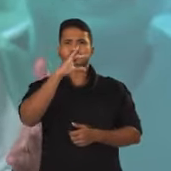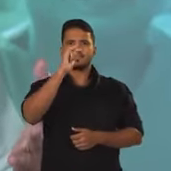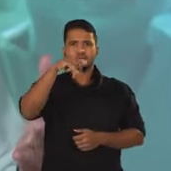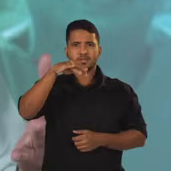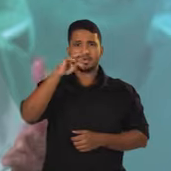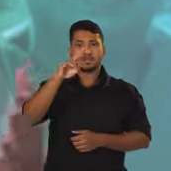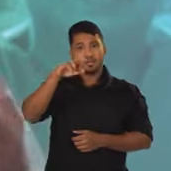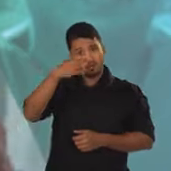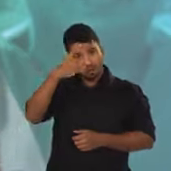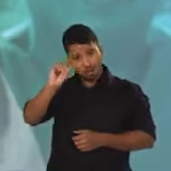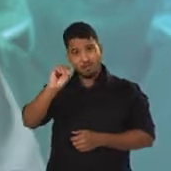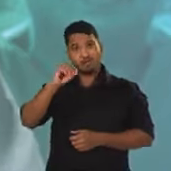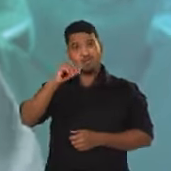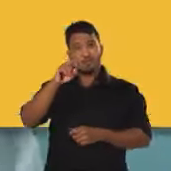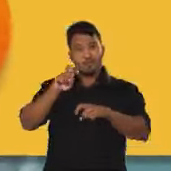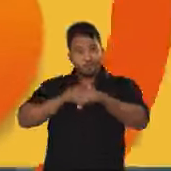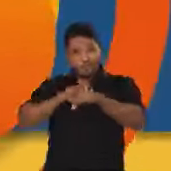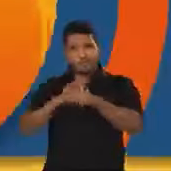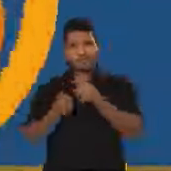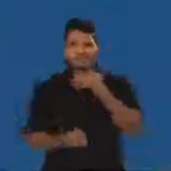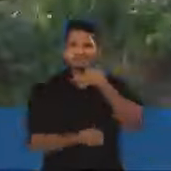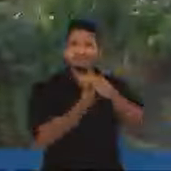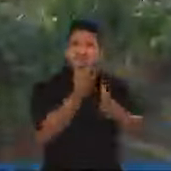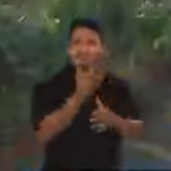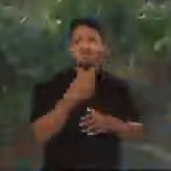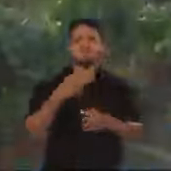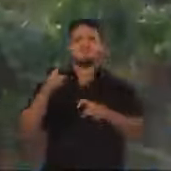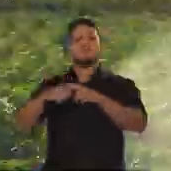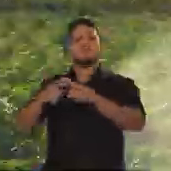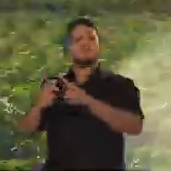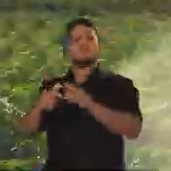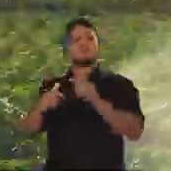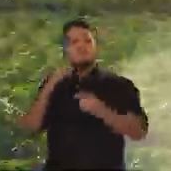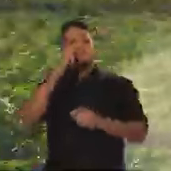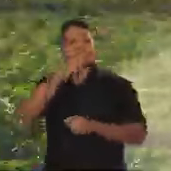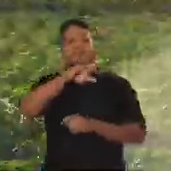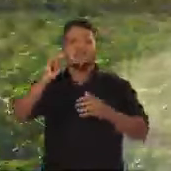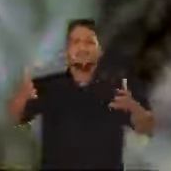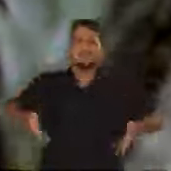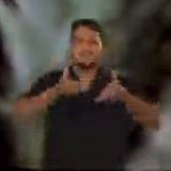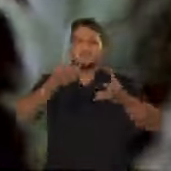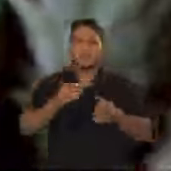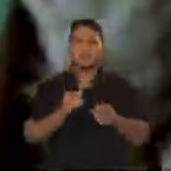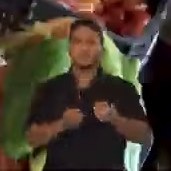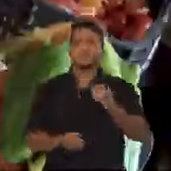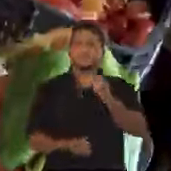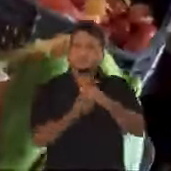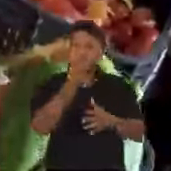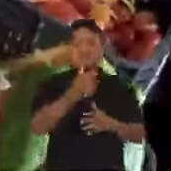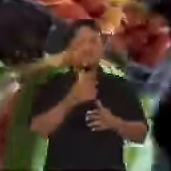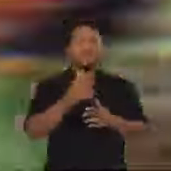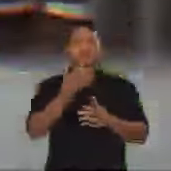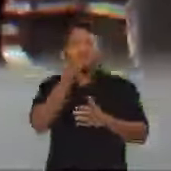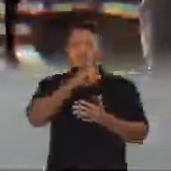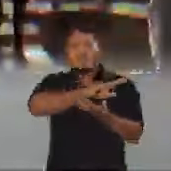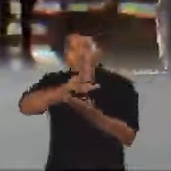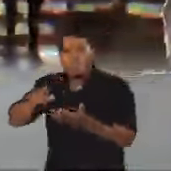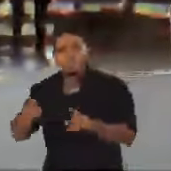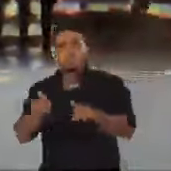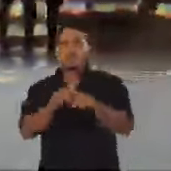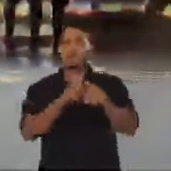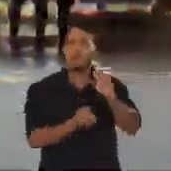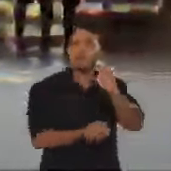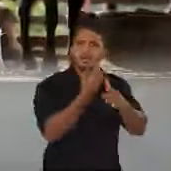cinturão verde e produtivo. Doutor Pessoa vai estimular projetos de produção de frutas e verduras e